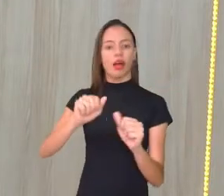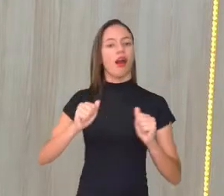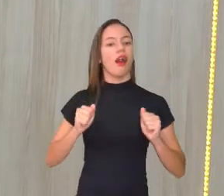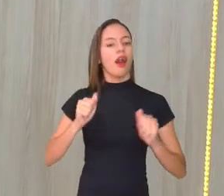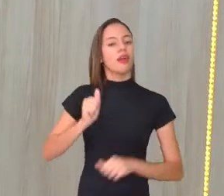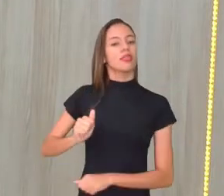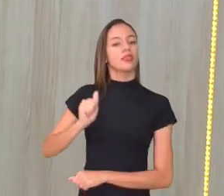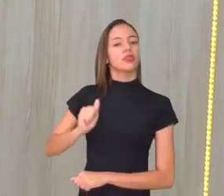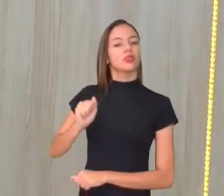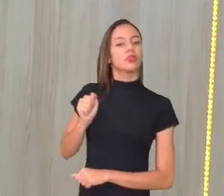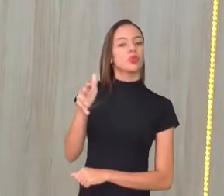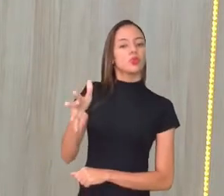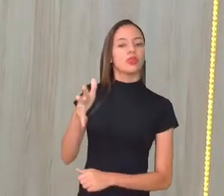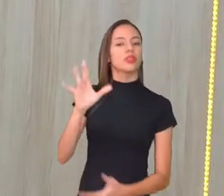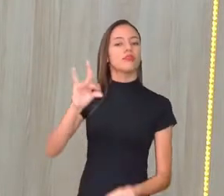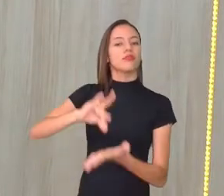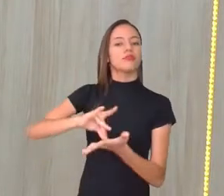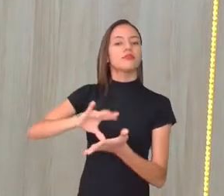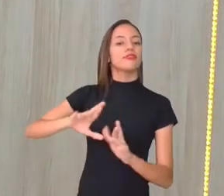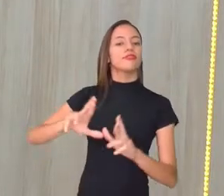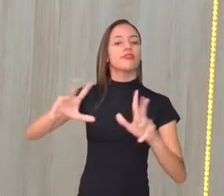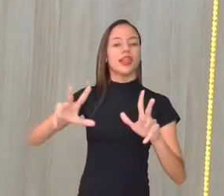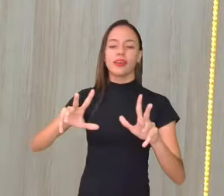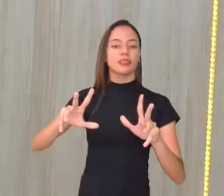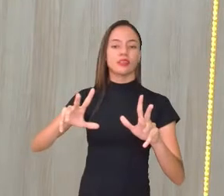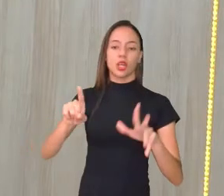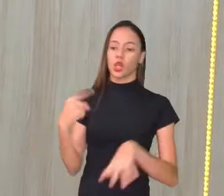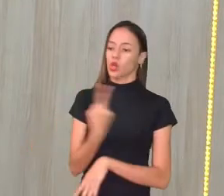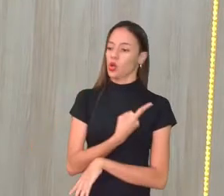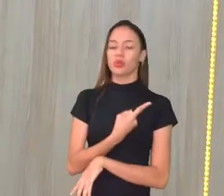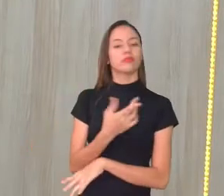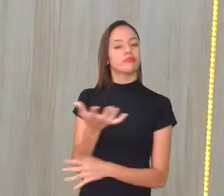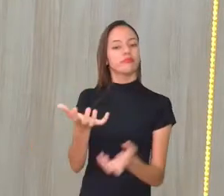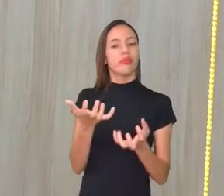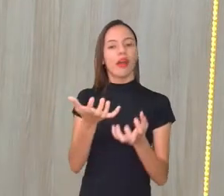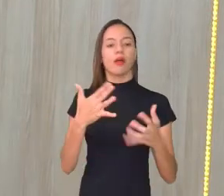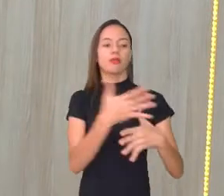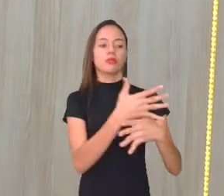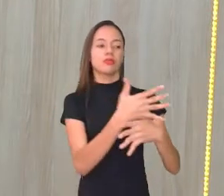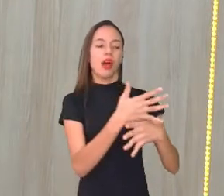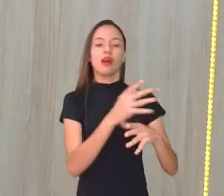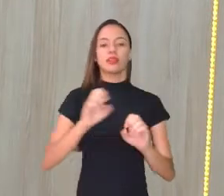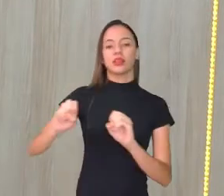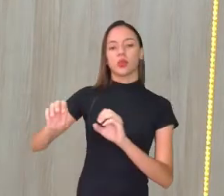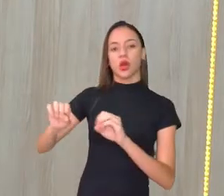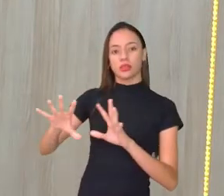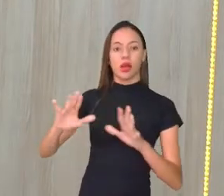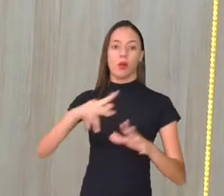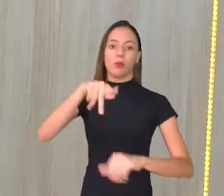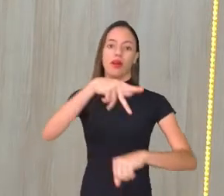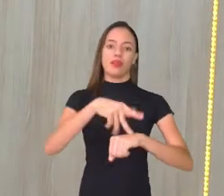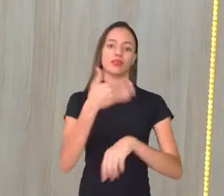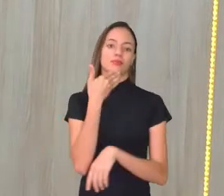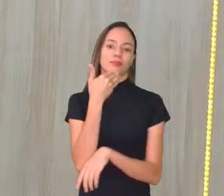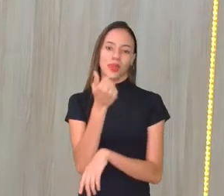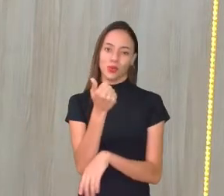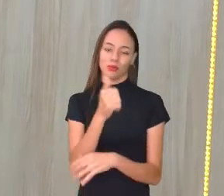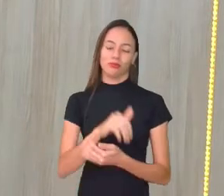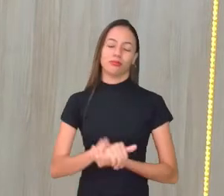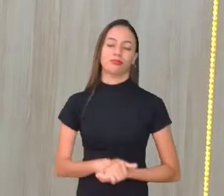diferentes, somos todos nós que queremos uma cidade melhor, uma educação melhor, um país melhor. Então,